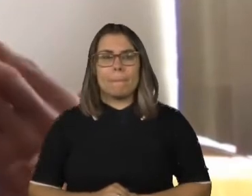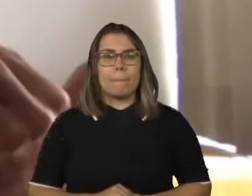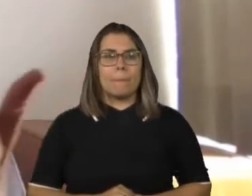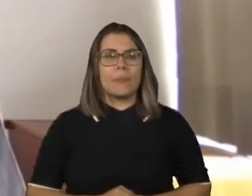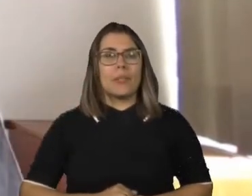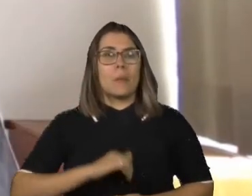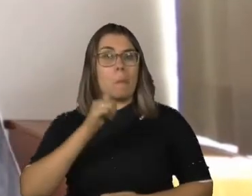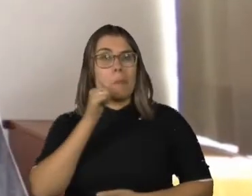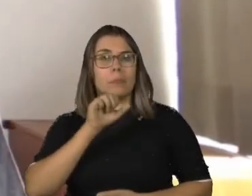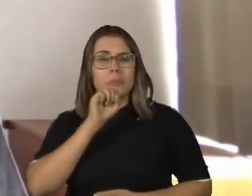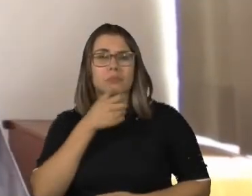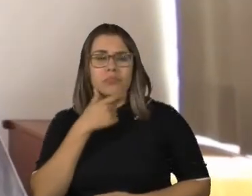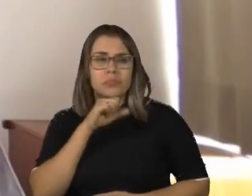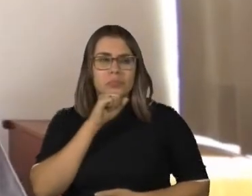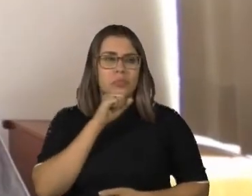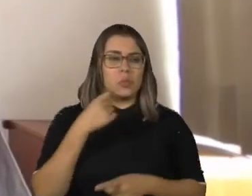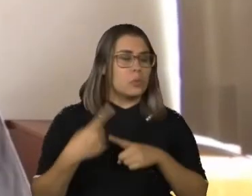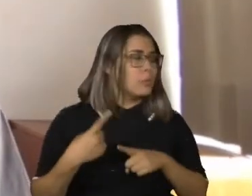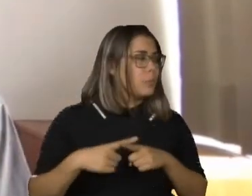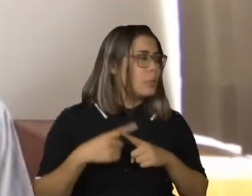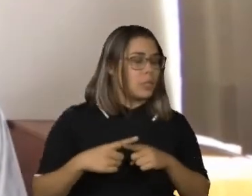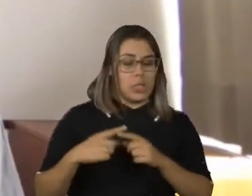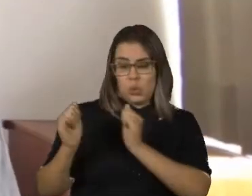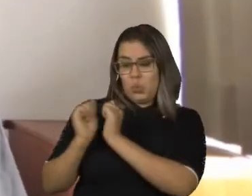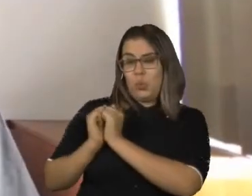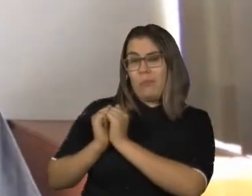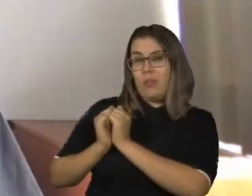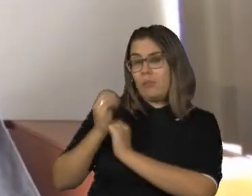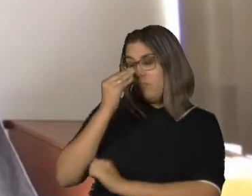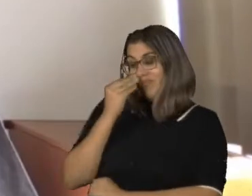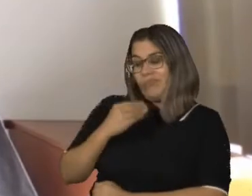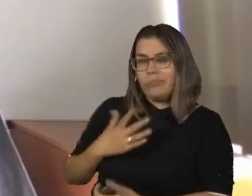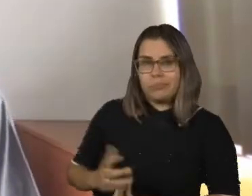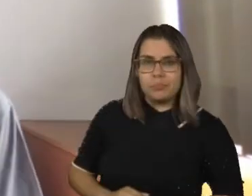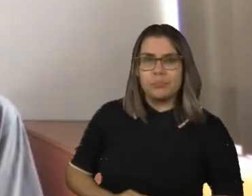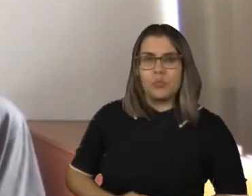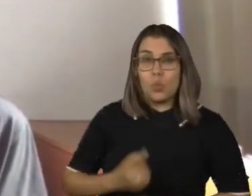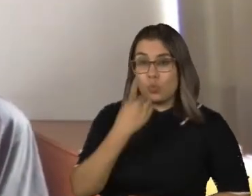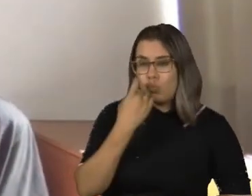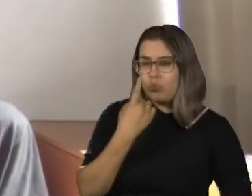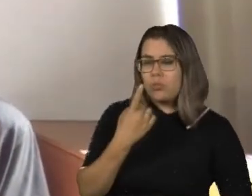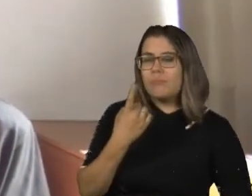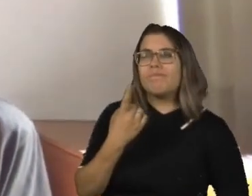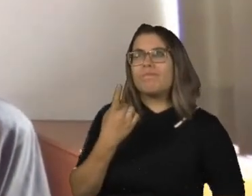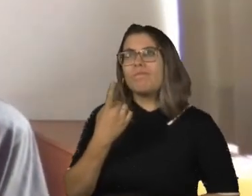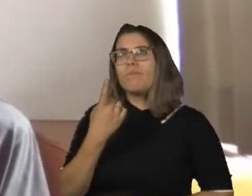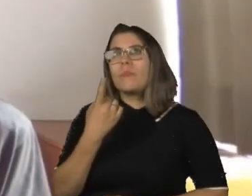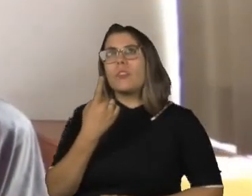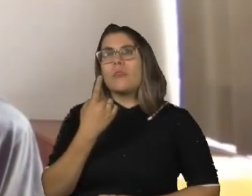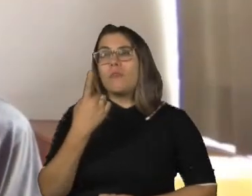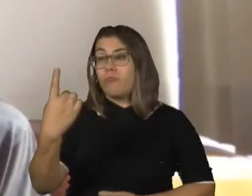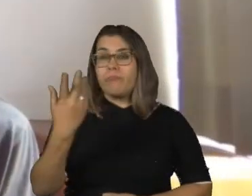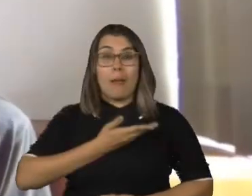categoria de boa salmaritana só por estar comigo. E uma vez, um amigo que tem paralisia